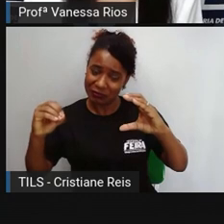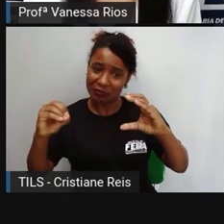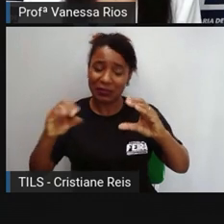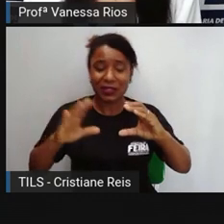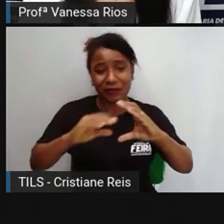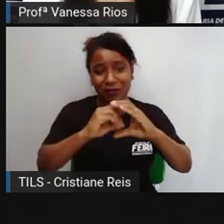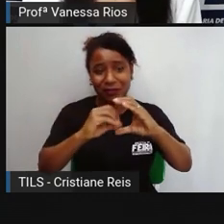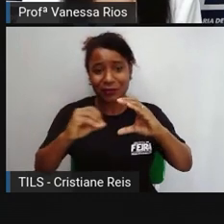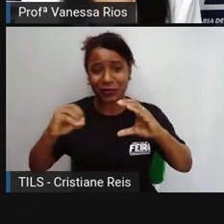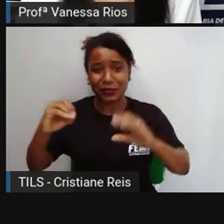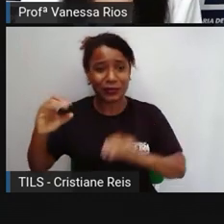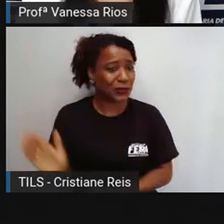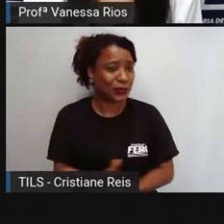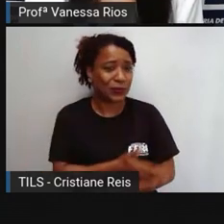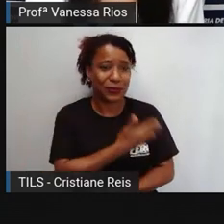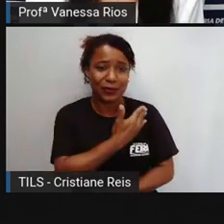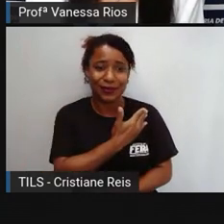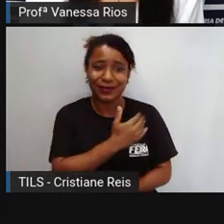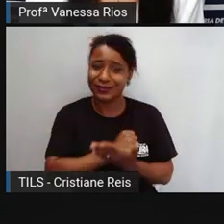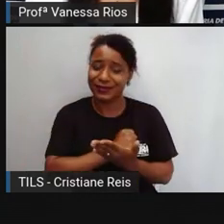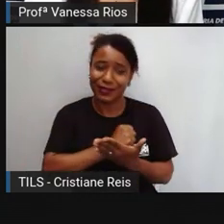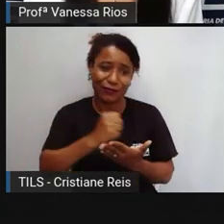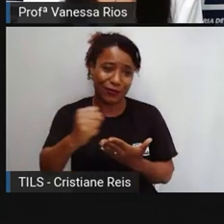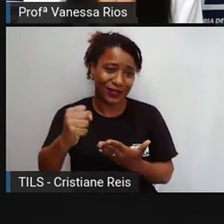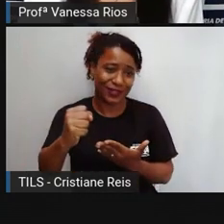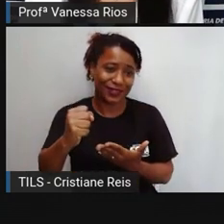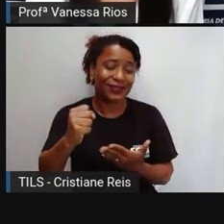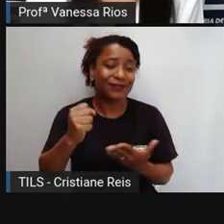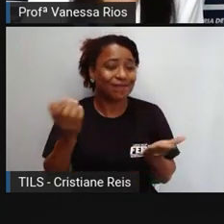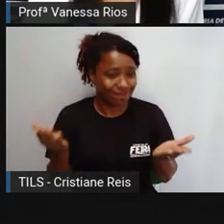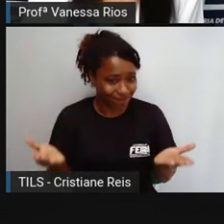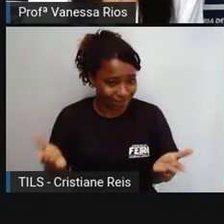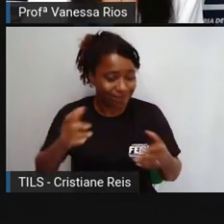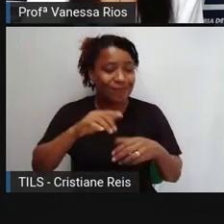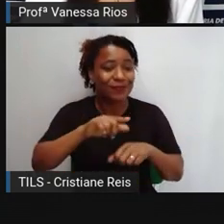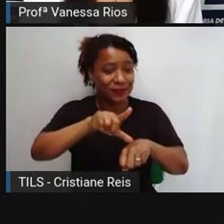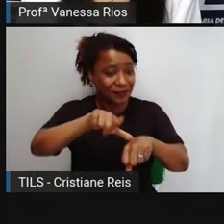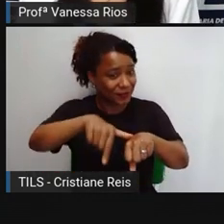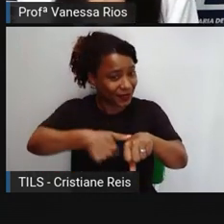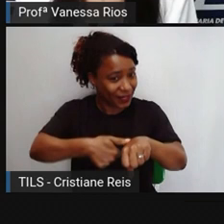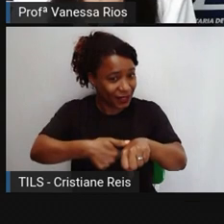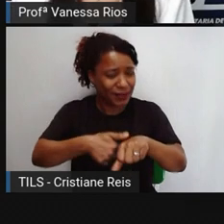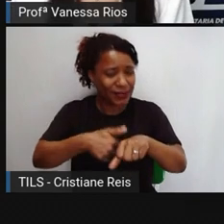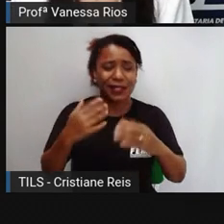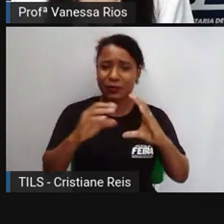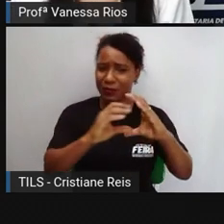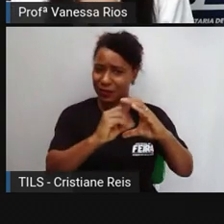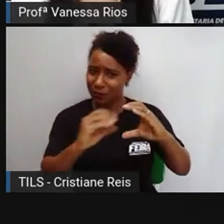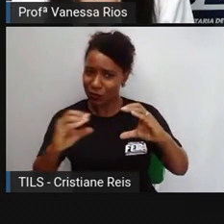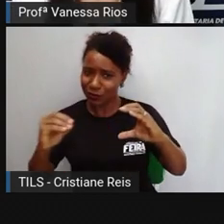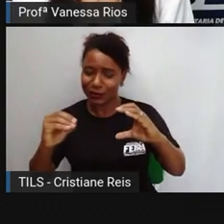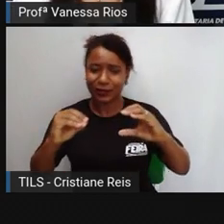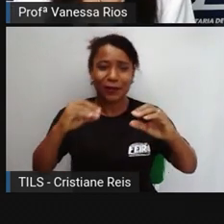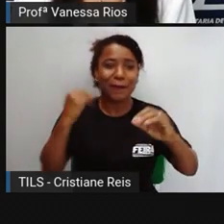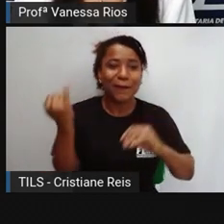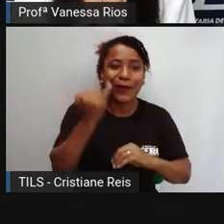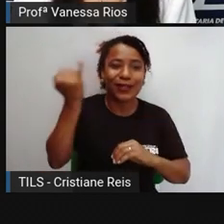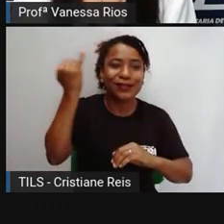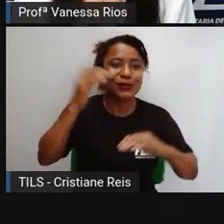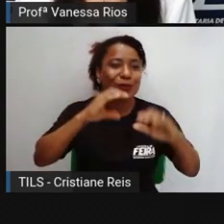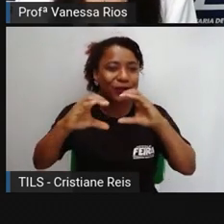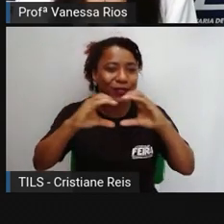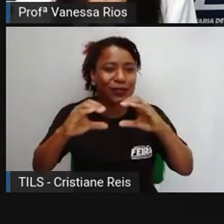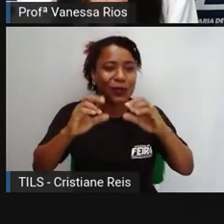passado. Eles vão ter alguma importância dentro desse processo de comunicação, dentro desse processo de escrita?